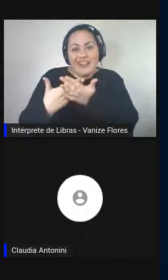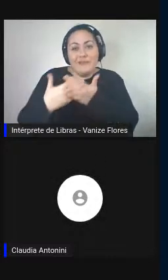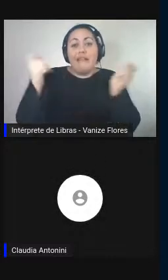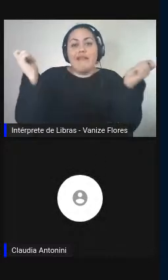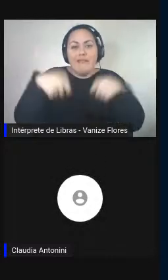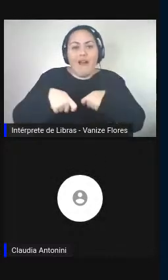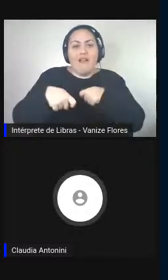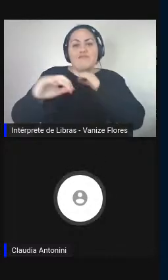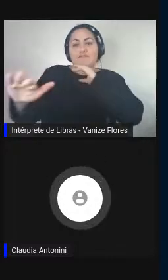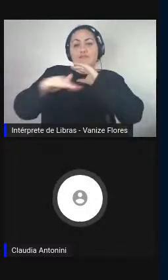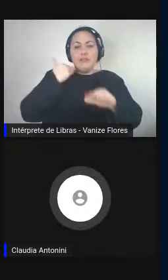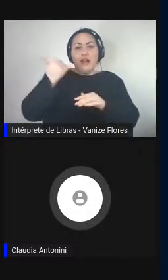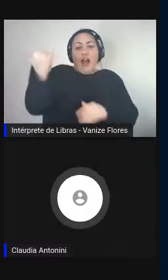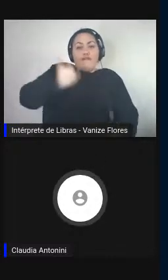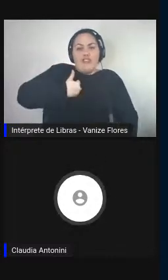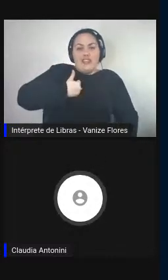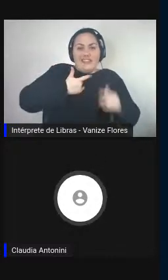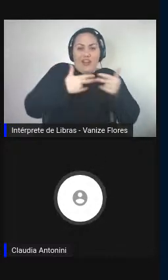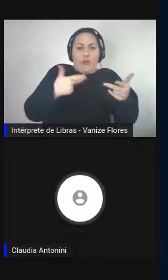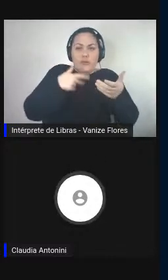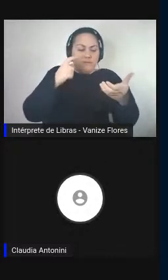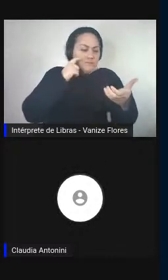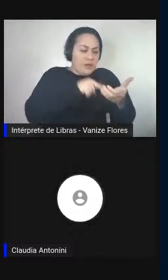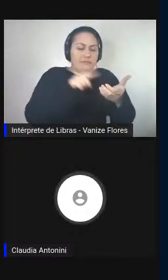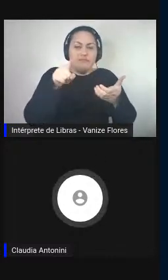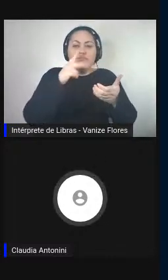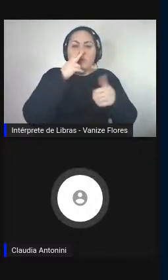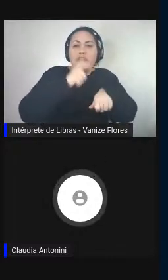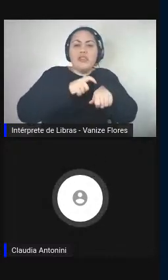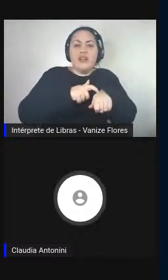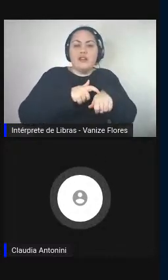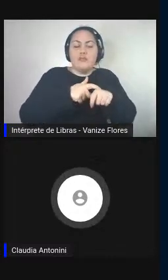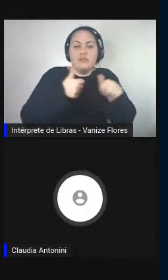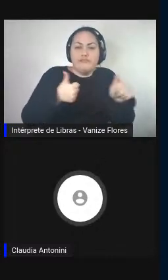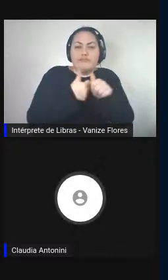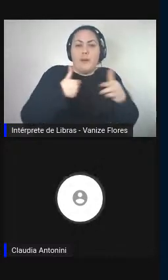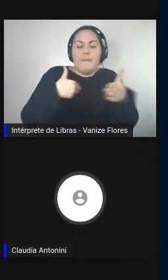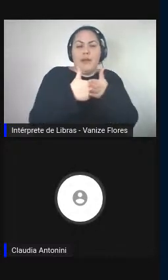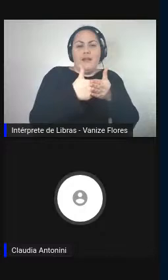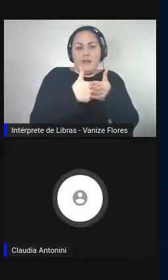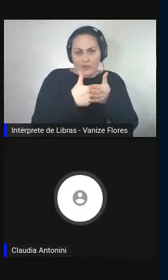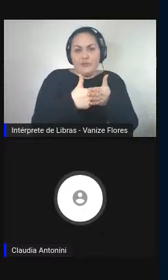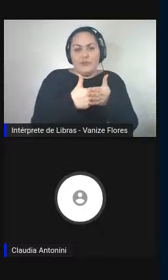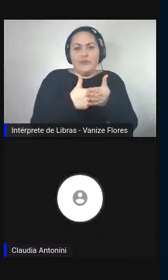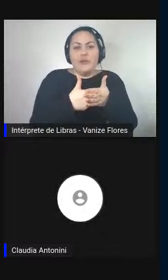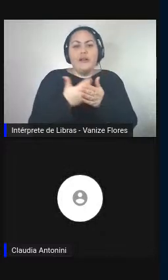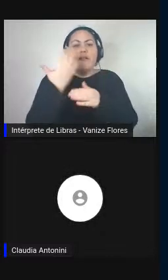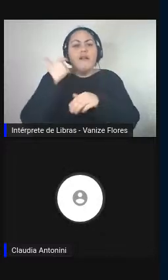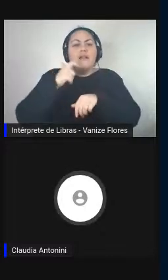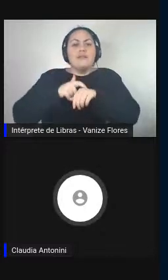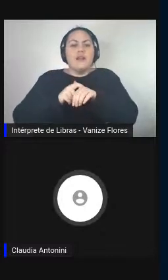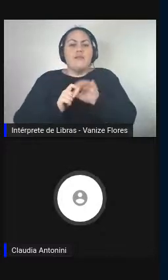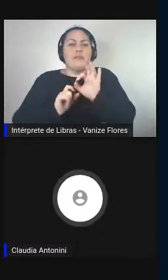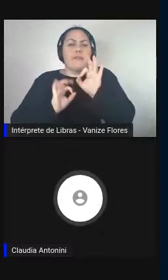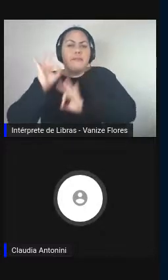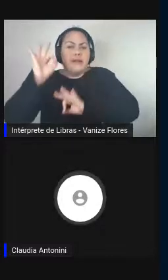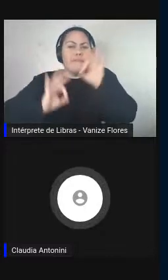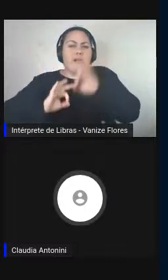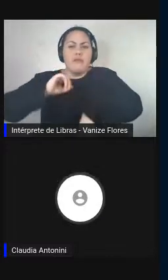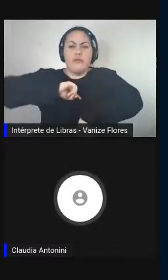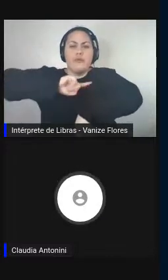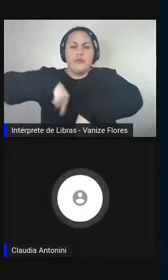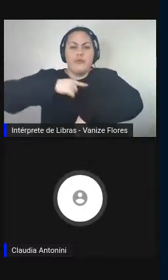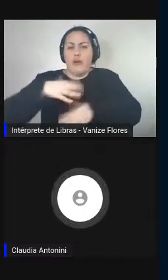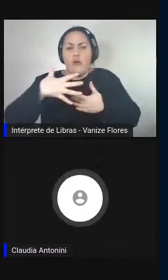talvez o encurtamento dos tempos, por exemplo, de preparação, toda esta